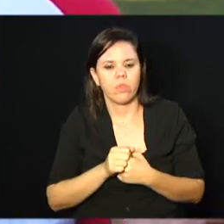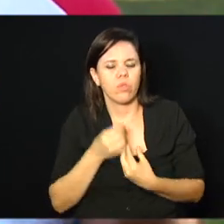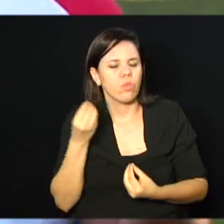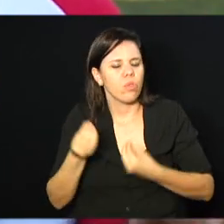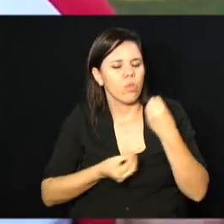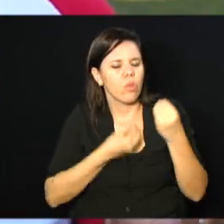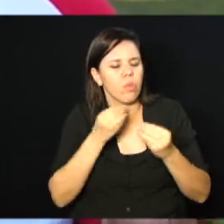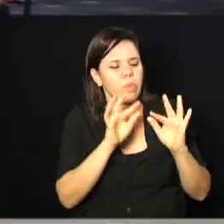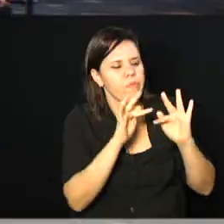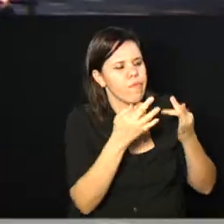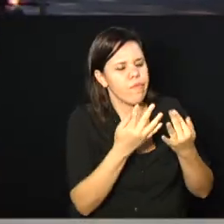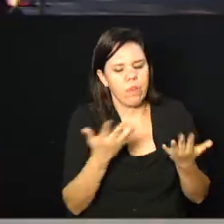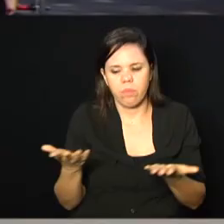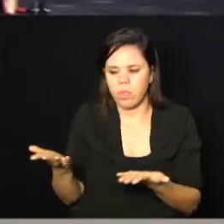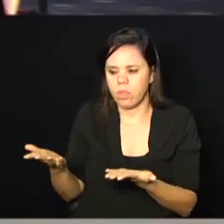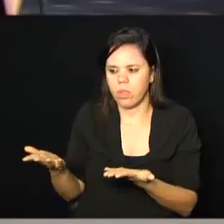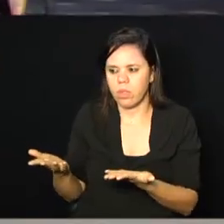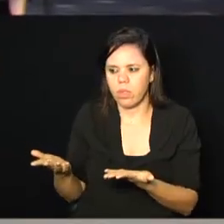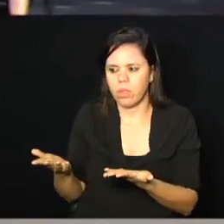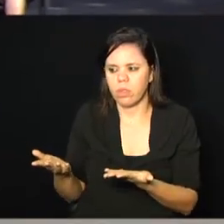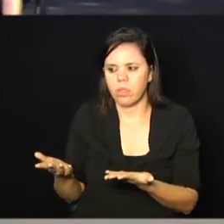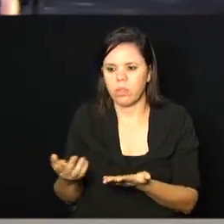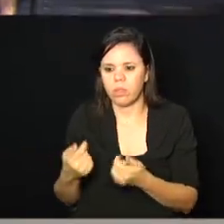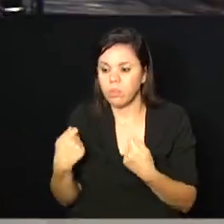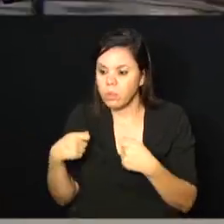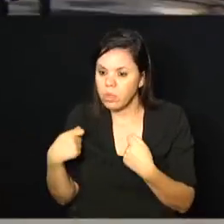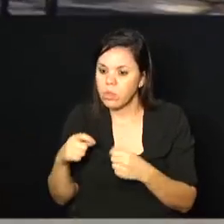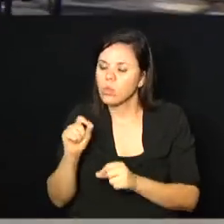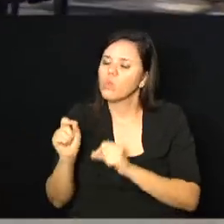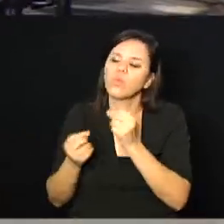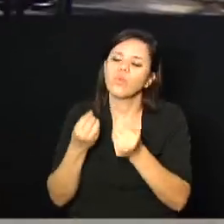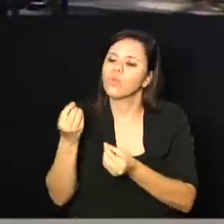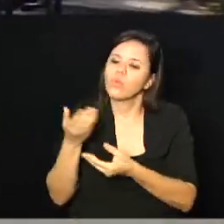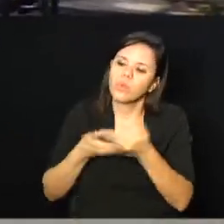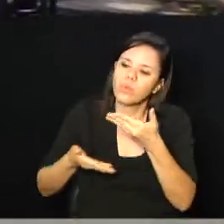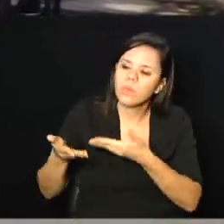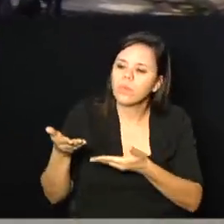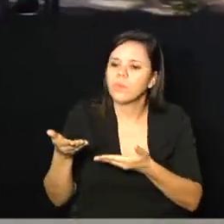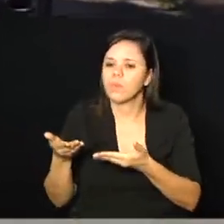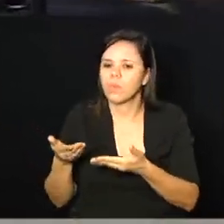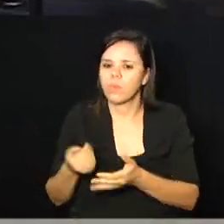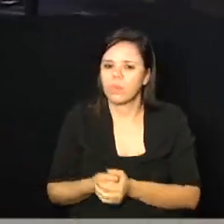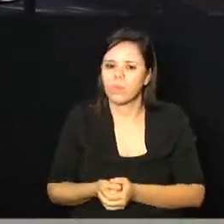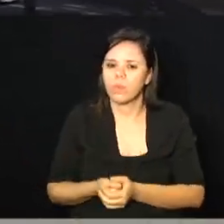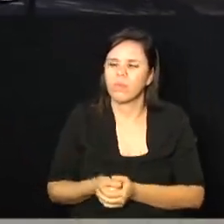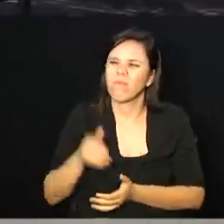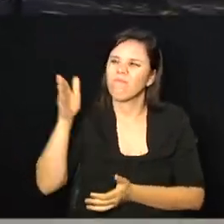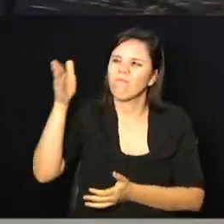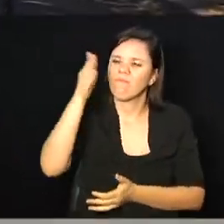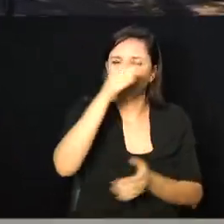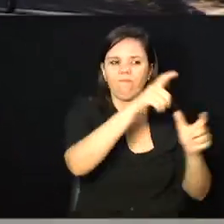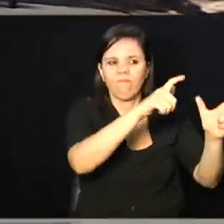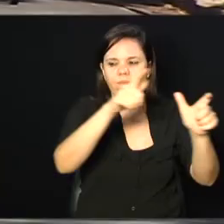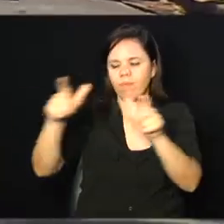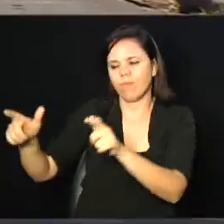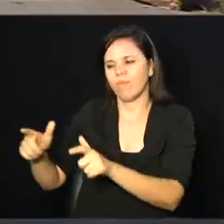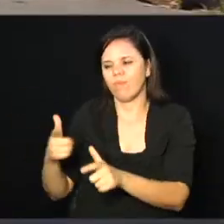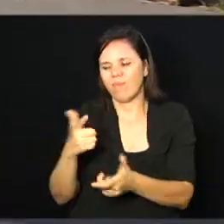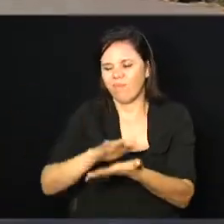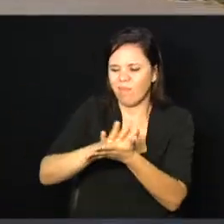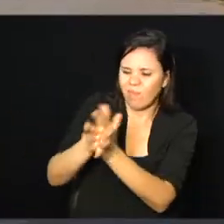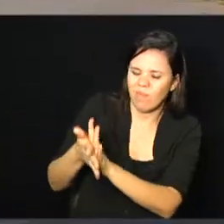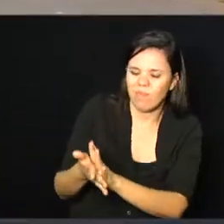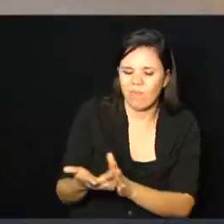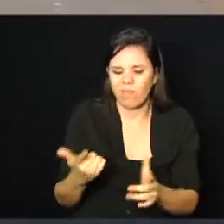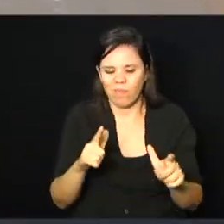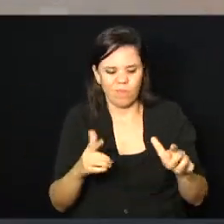devem... Como que eles vivem, né? Todo lugar, eles são discriminados. Não tem lugar pra entrar. Vai em restaurante,